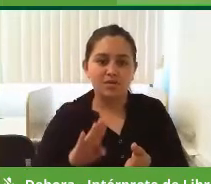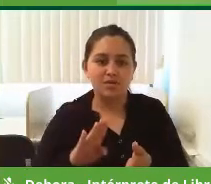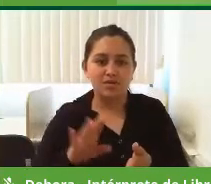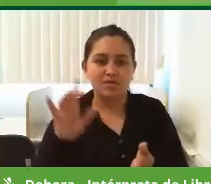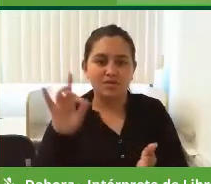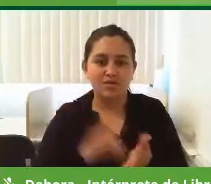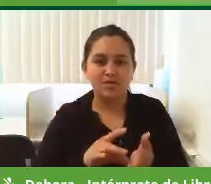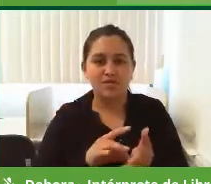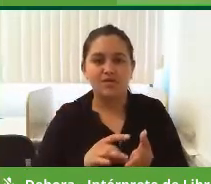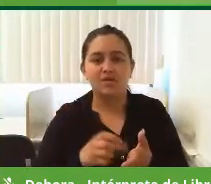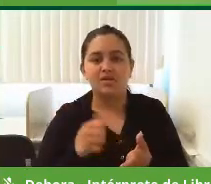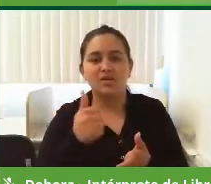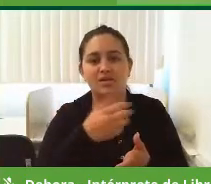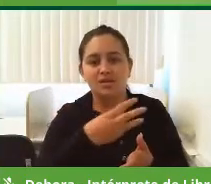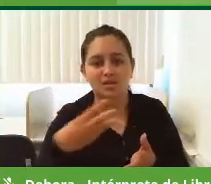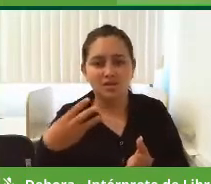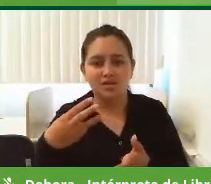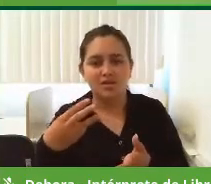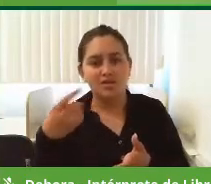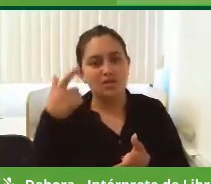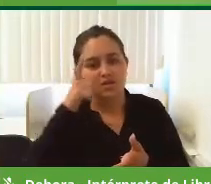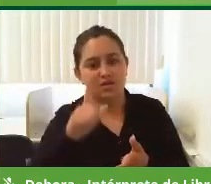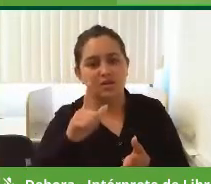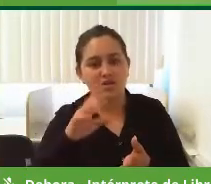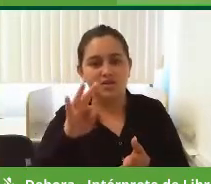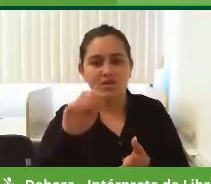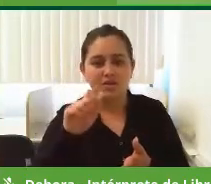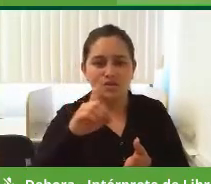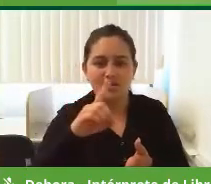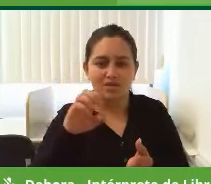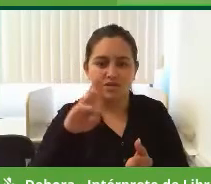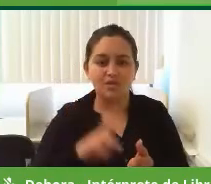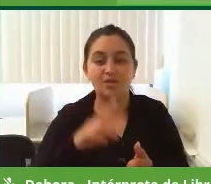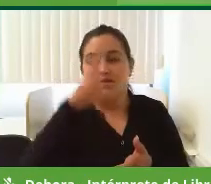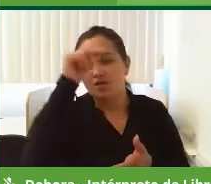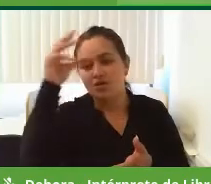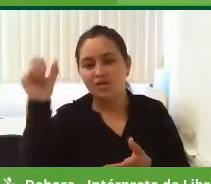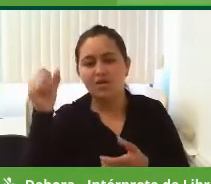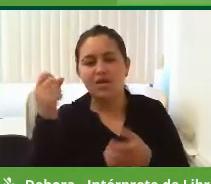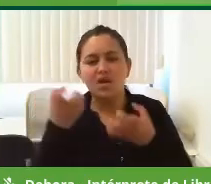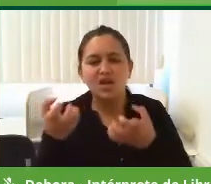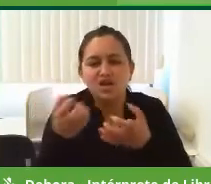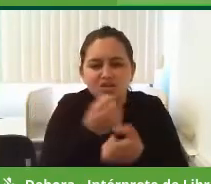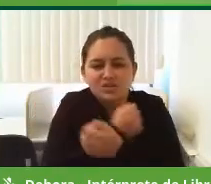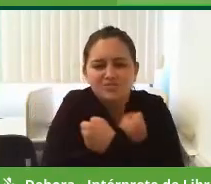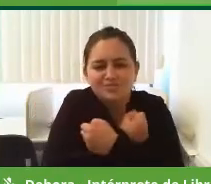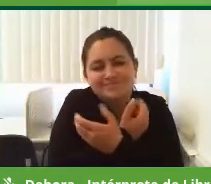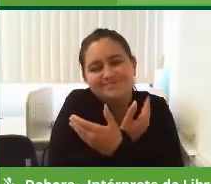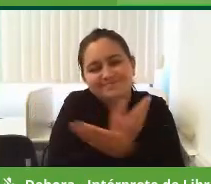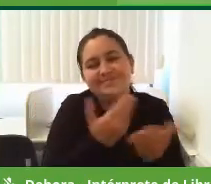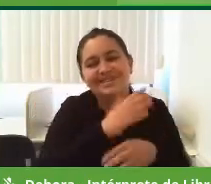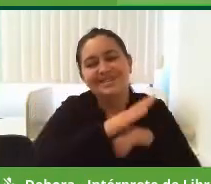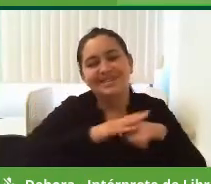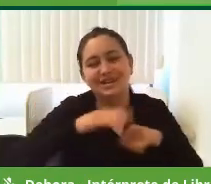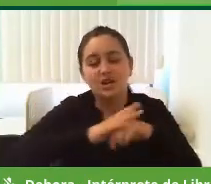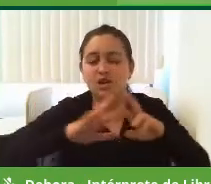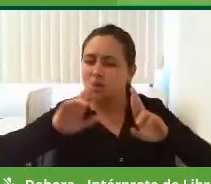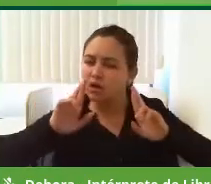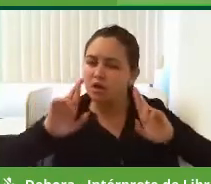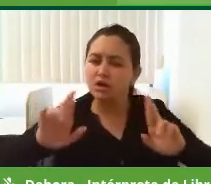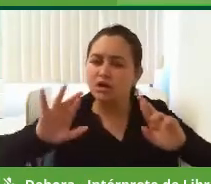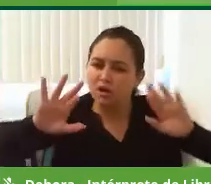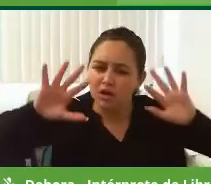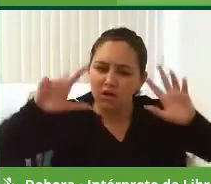se o Partido Trabalho ganhar, se o Tadeu for o prefeito, então, por isso, eu quero deixar aqui meu abraço a cada um, com muito carinho, com muito respeito,